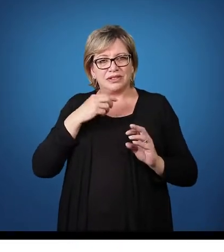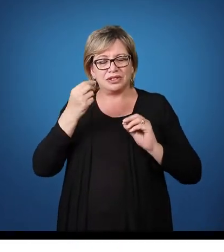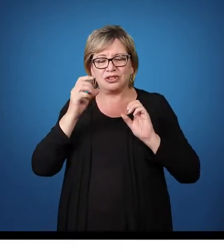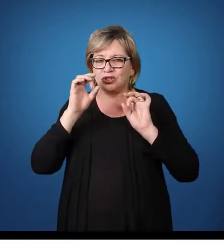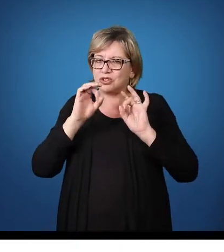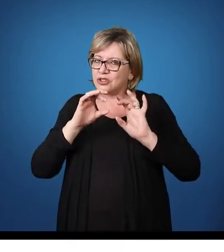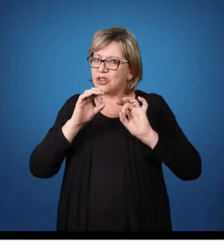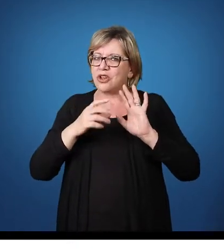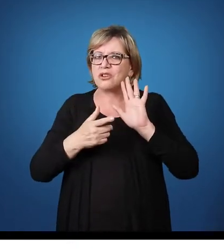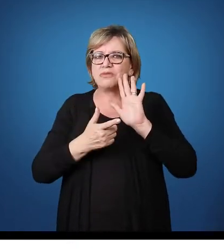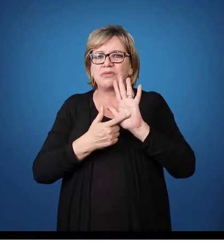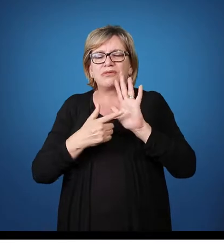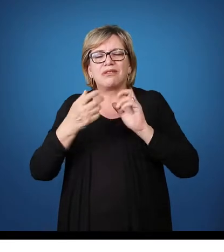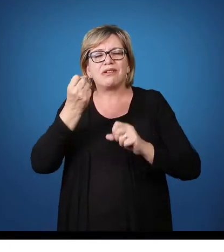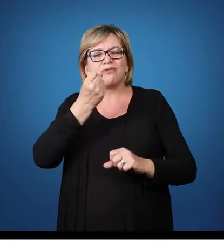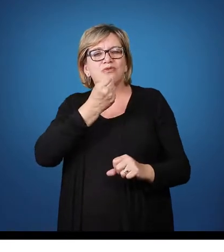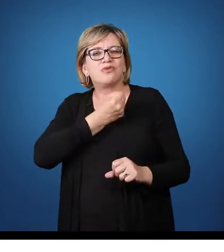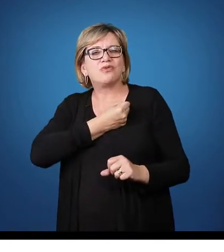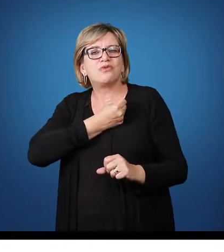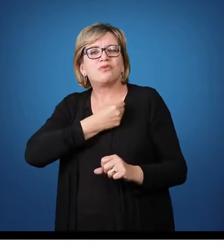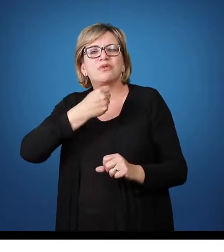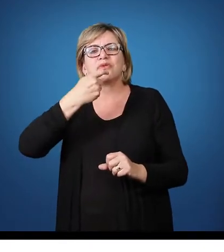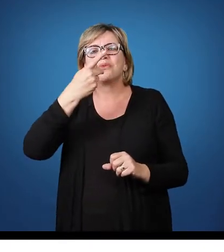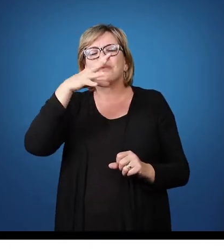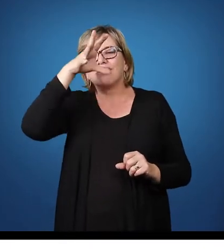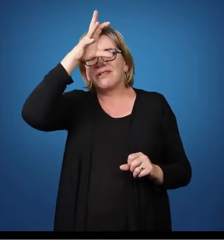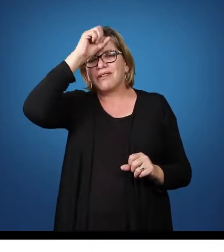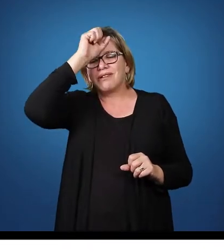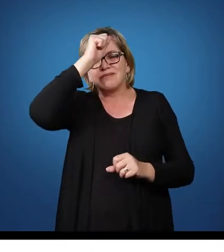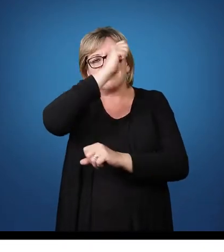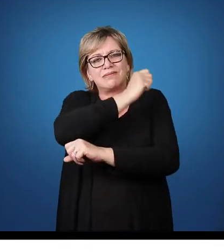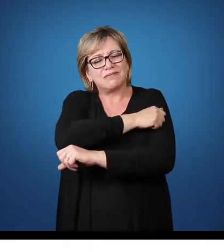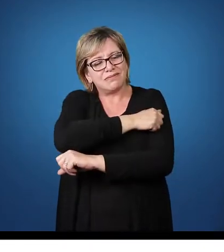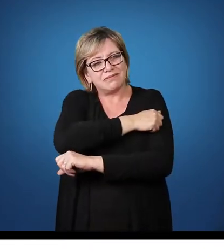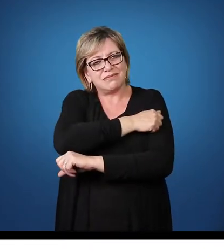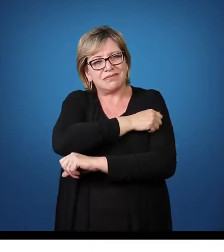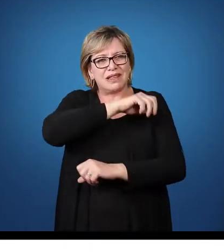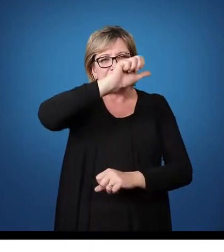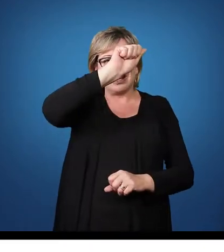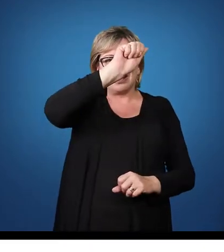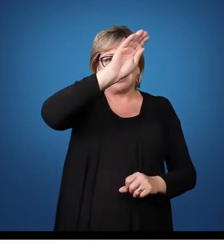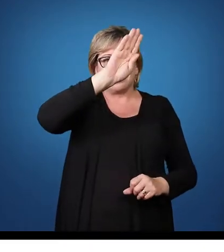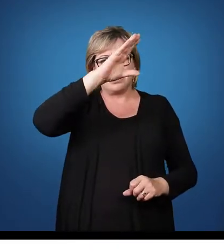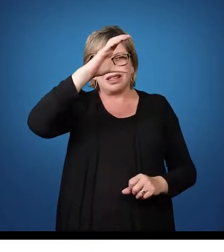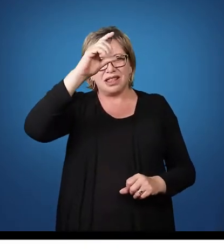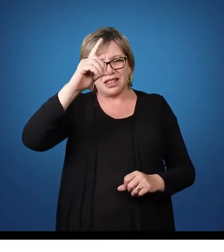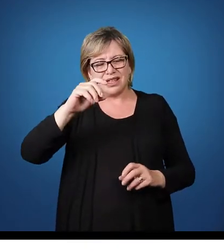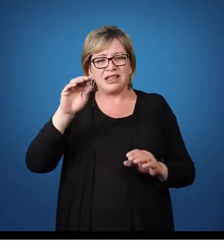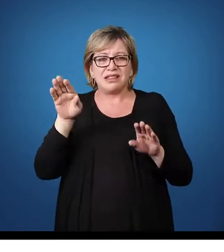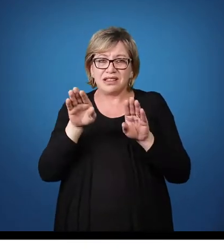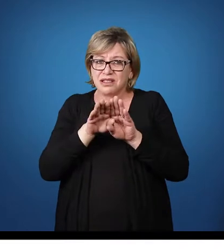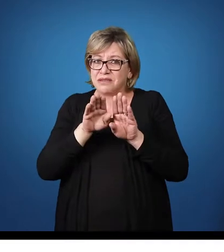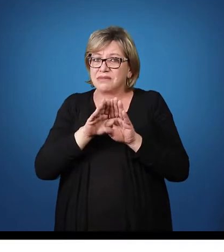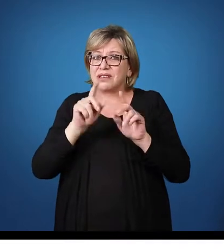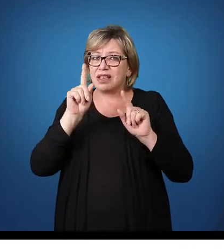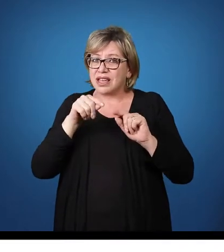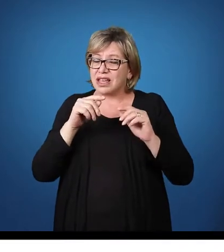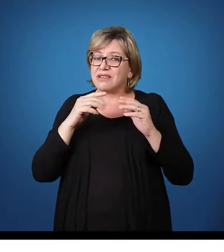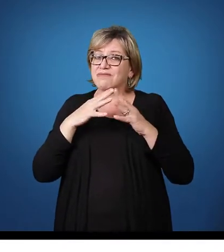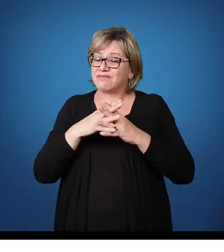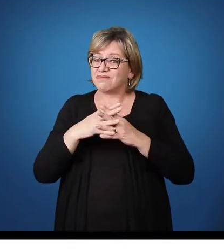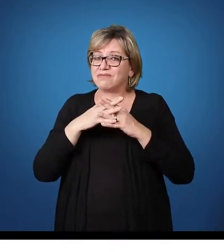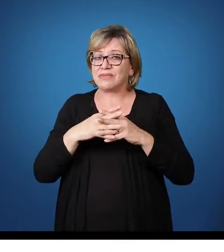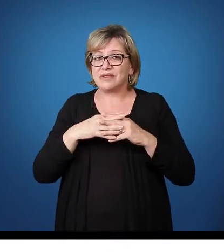somente colocar em números o saber dos alunos. Na alfabetização, ela também se torna um processo bastante